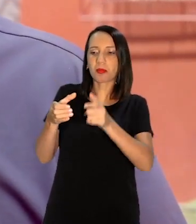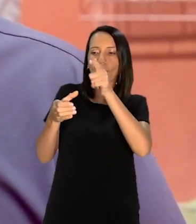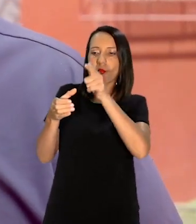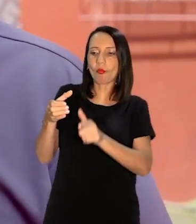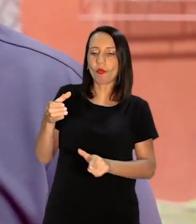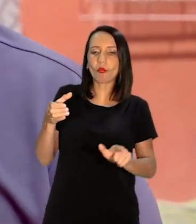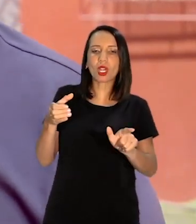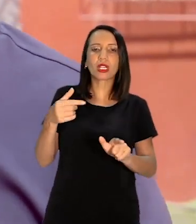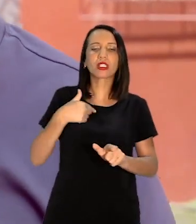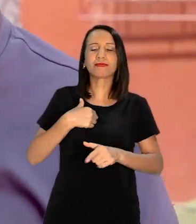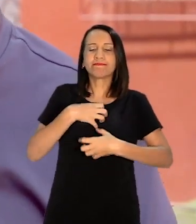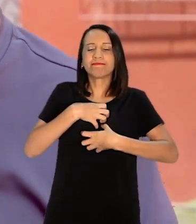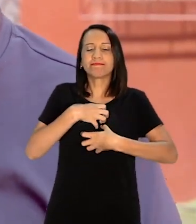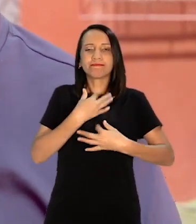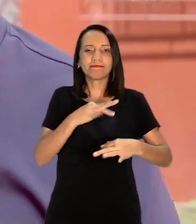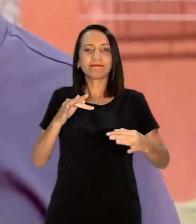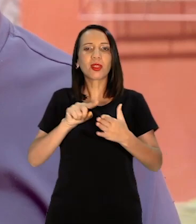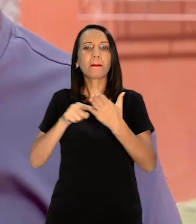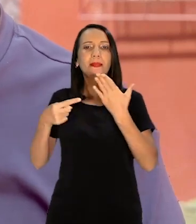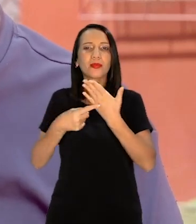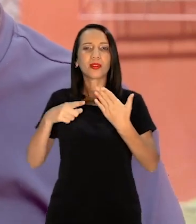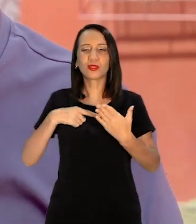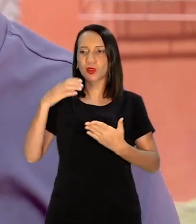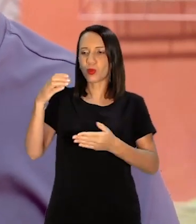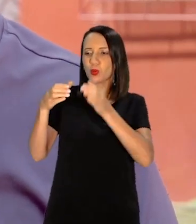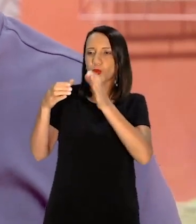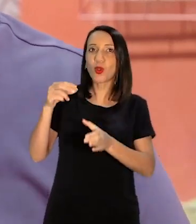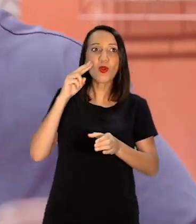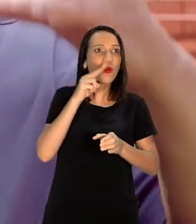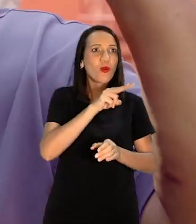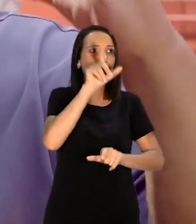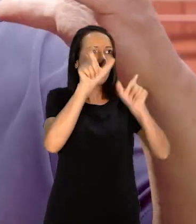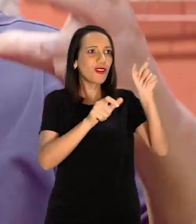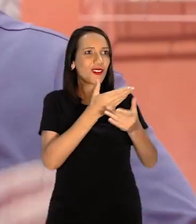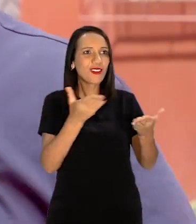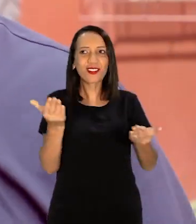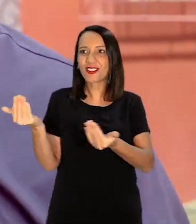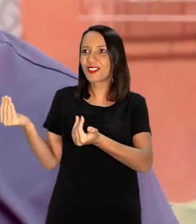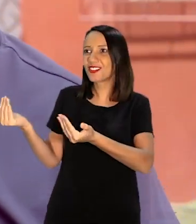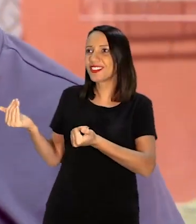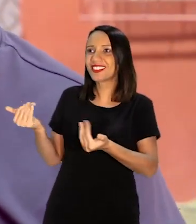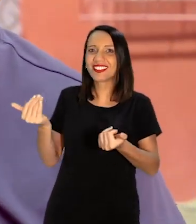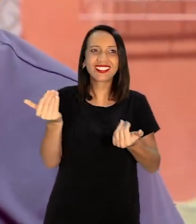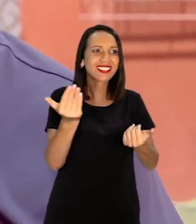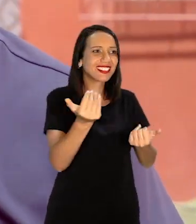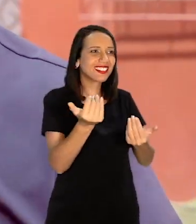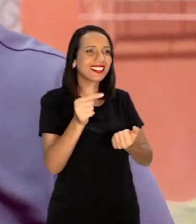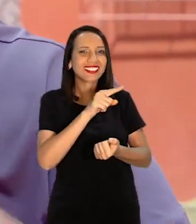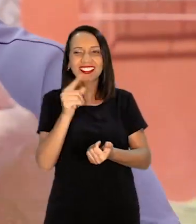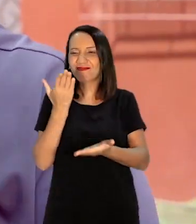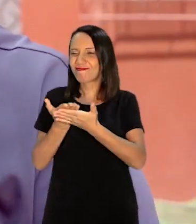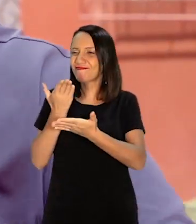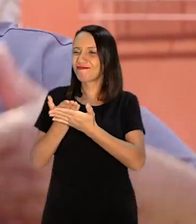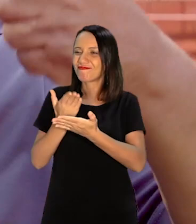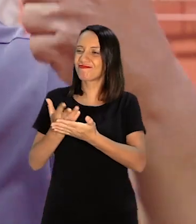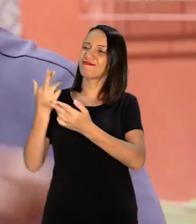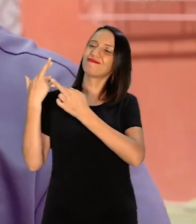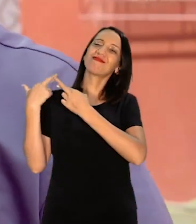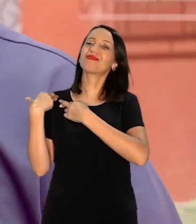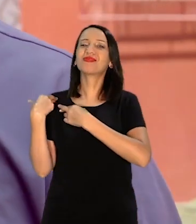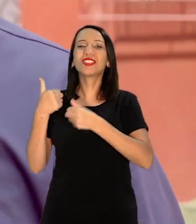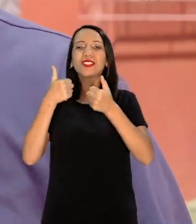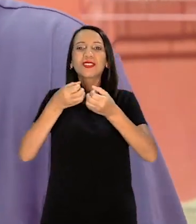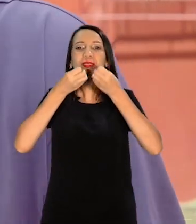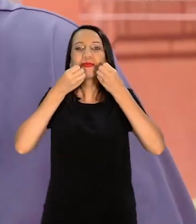Isso aí me dói muito Porque só mostra o copo vazio Mas se olha essa molecada Você vai ver Uma molecada Estudiosa Responsável